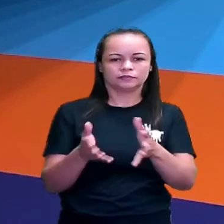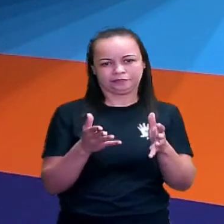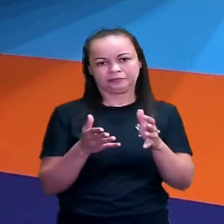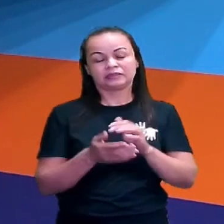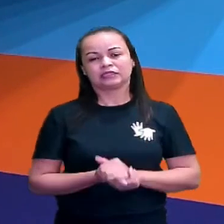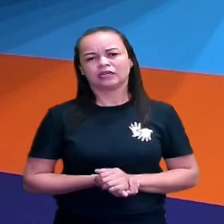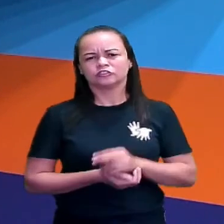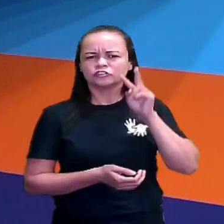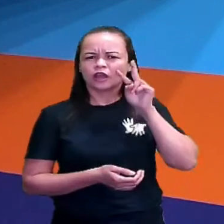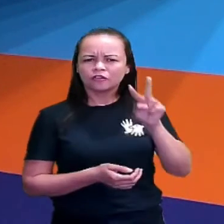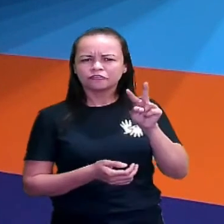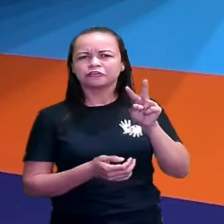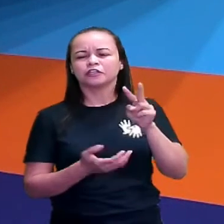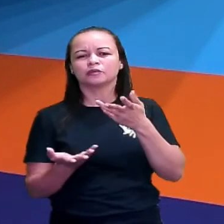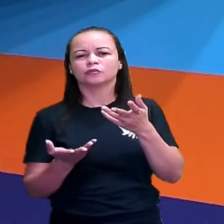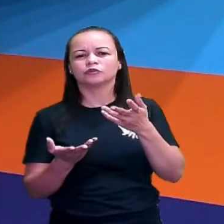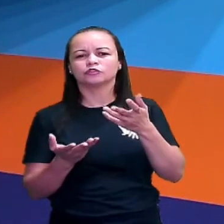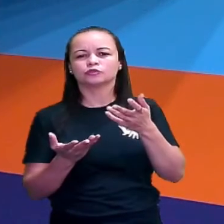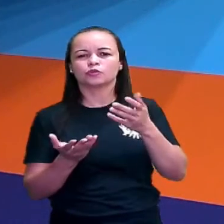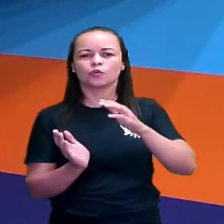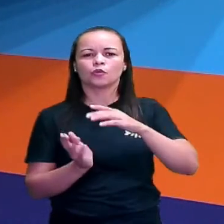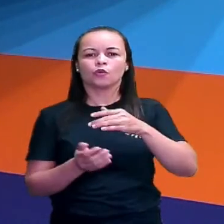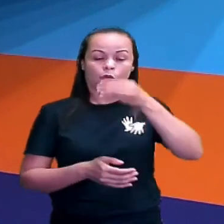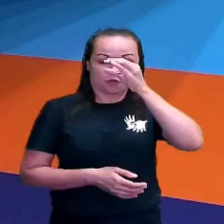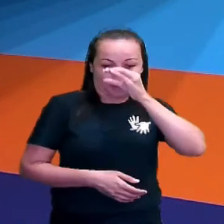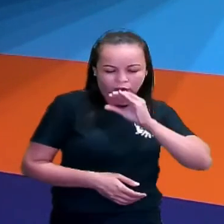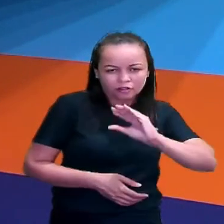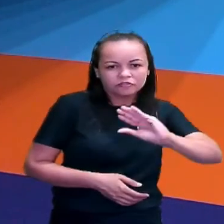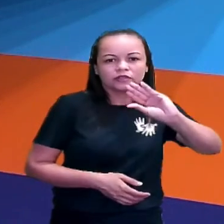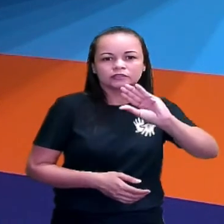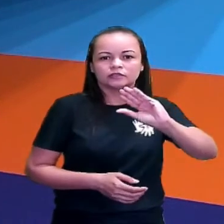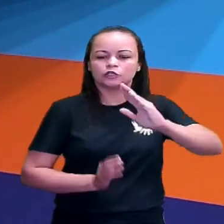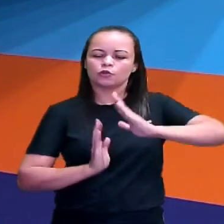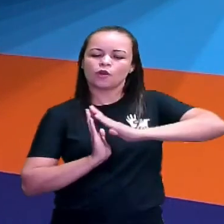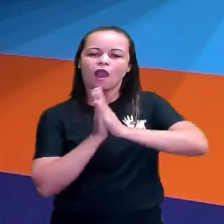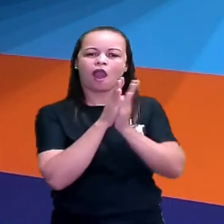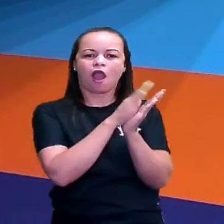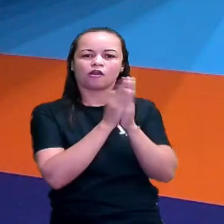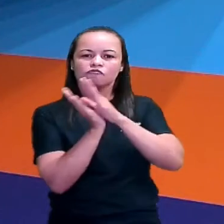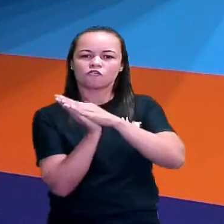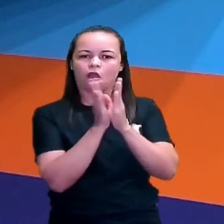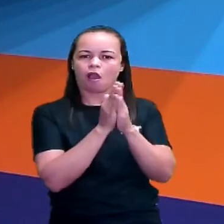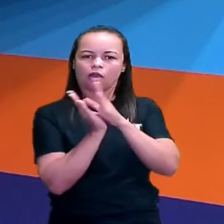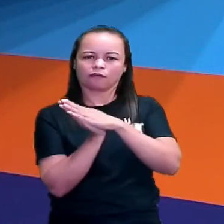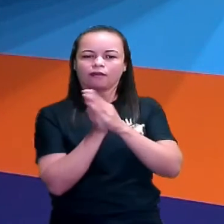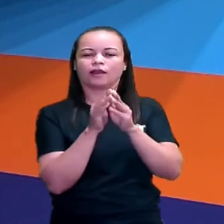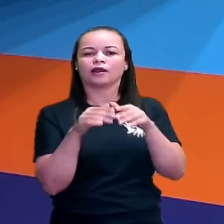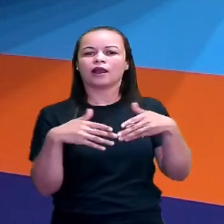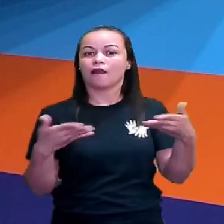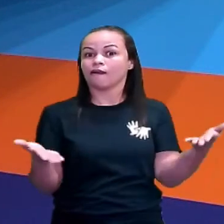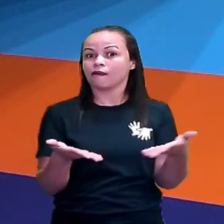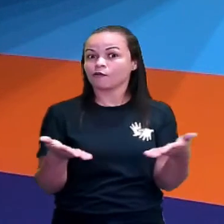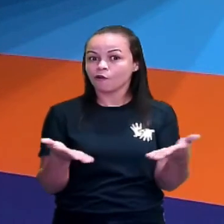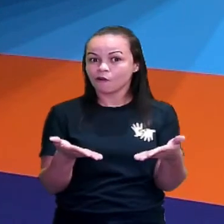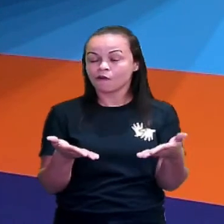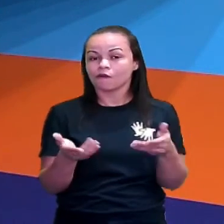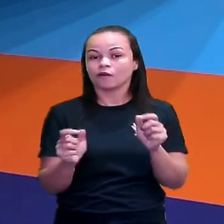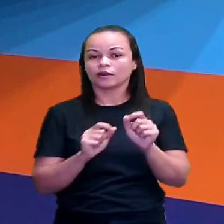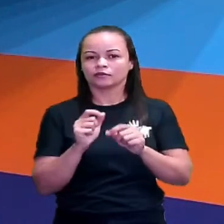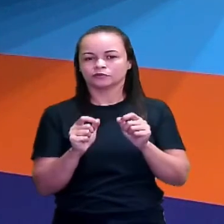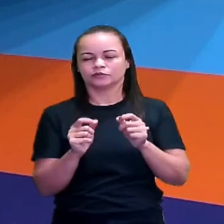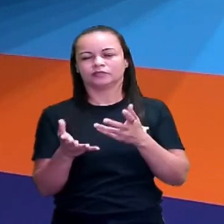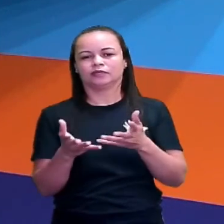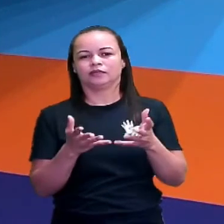vimos o elefantinho, já vimos a foca. Agora, nós vamos ver um